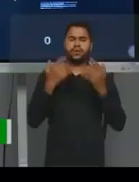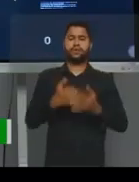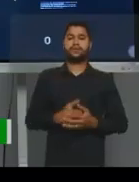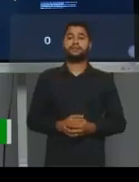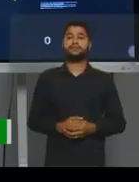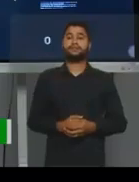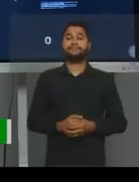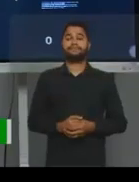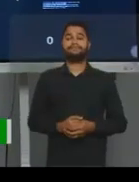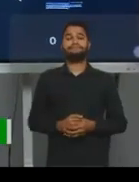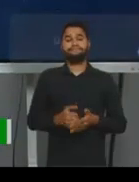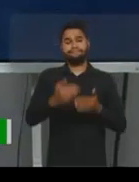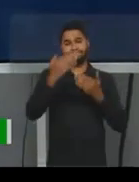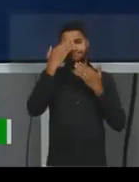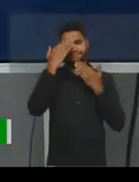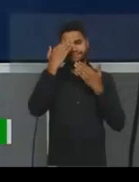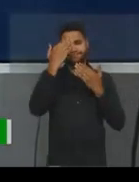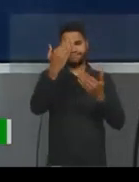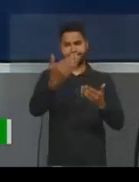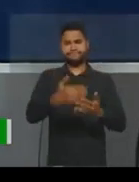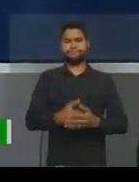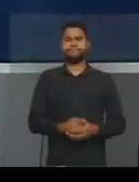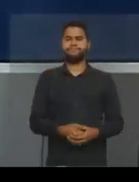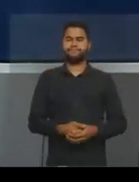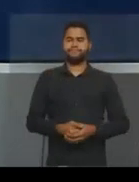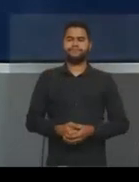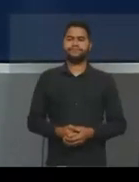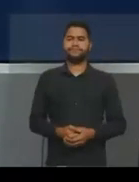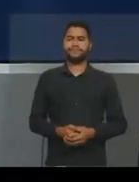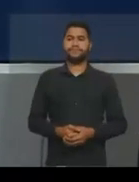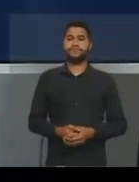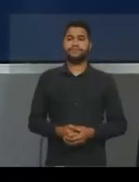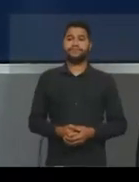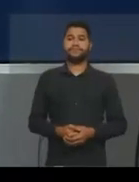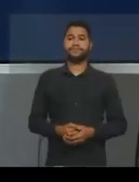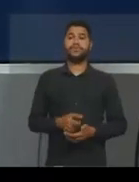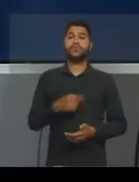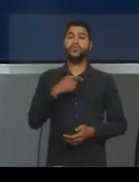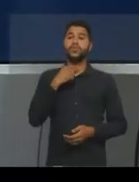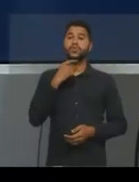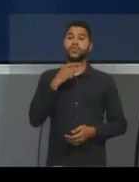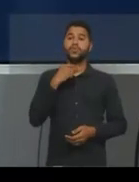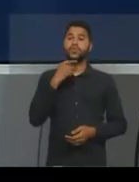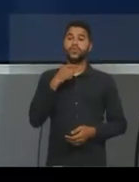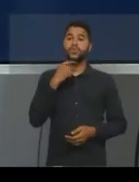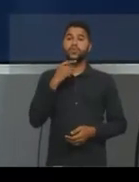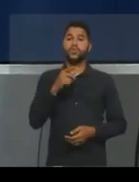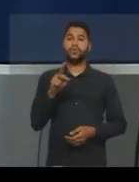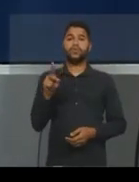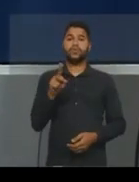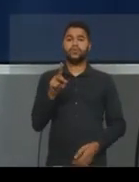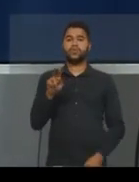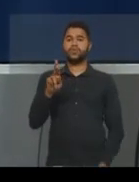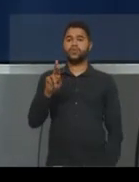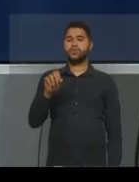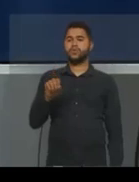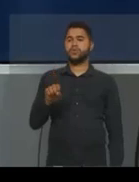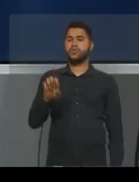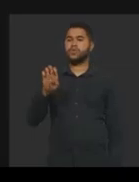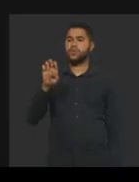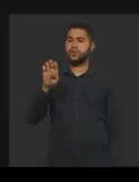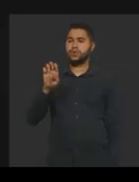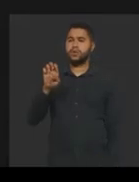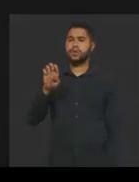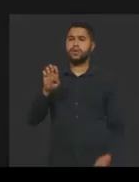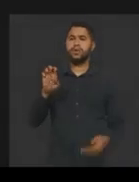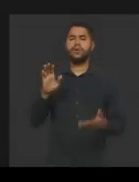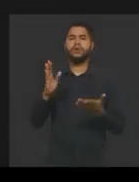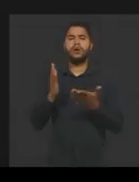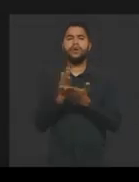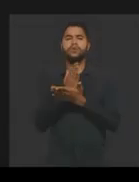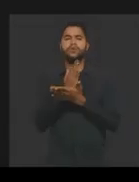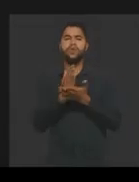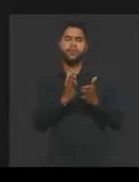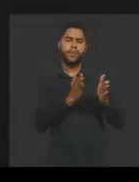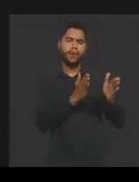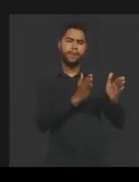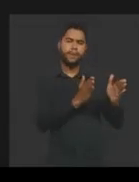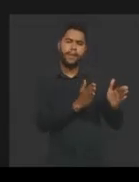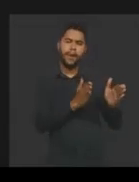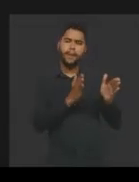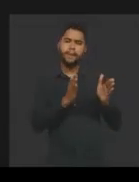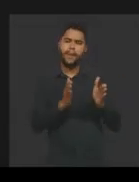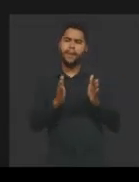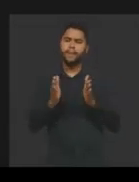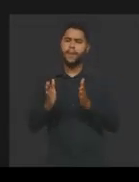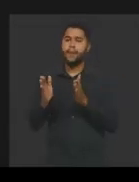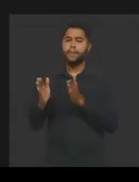Ok, obrigada. Vamos para a próxima. Nossa próxima dúvida agora é a professora Rose. Professora Rose, você tinha algumas etapas para se